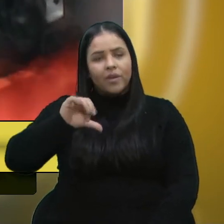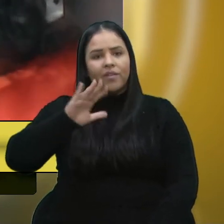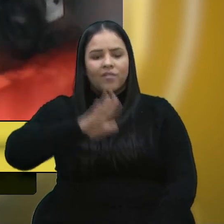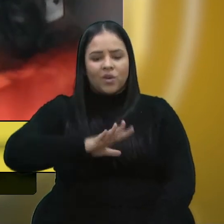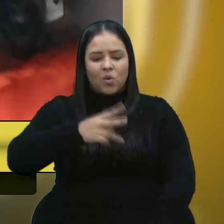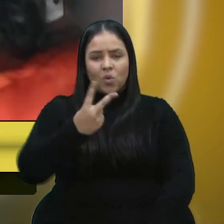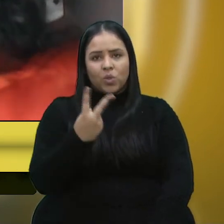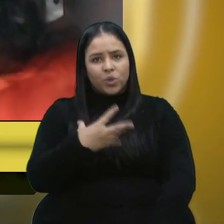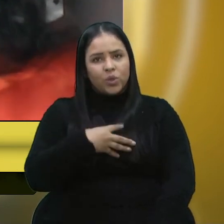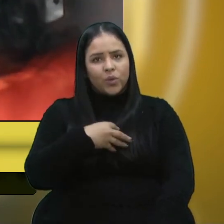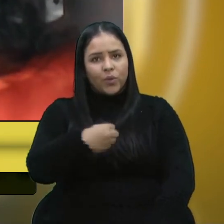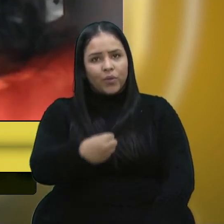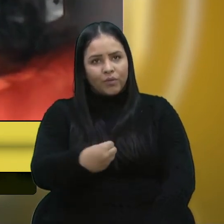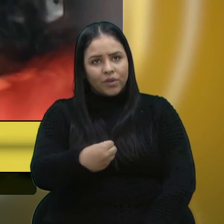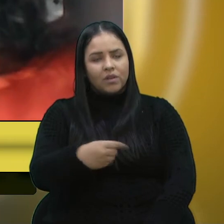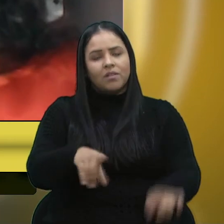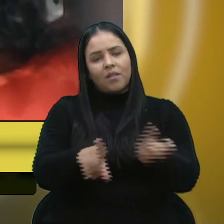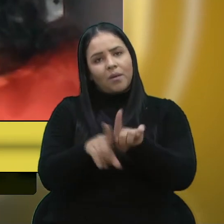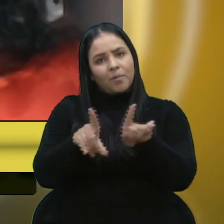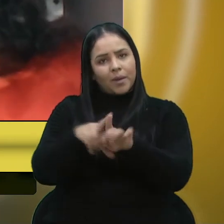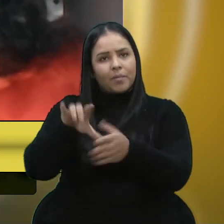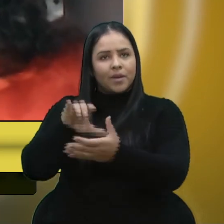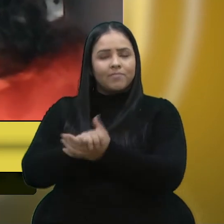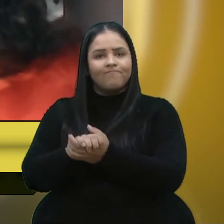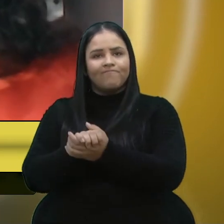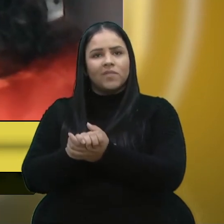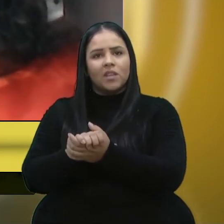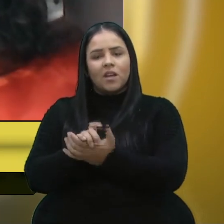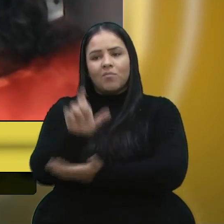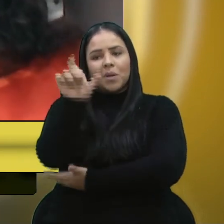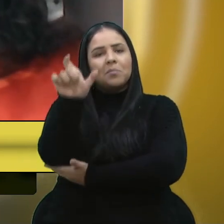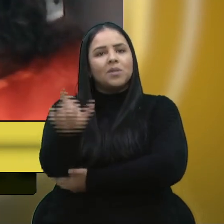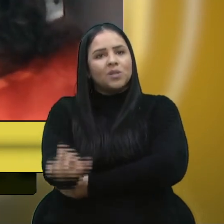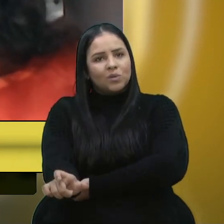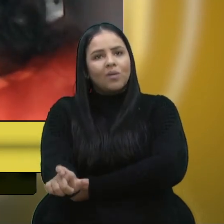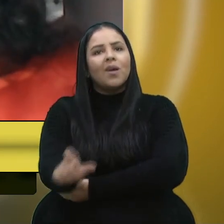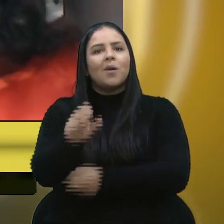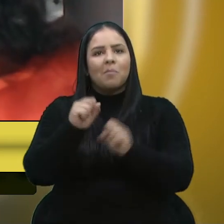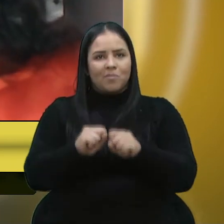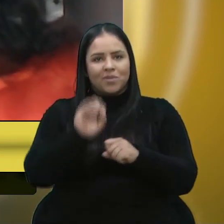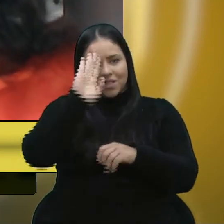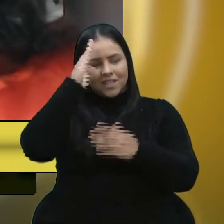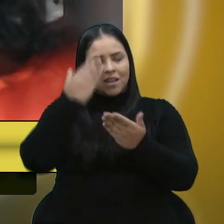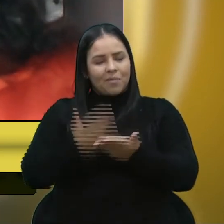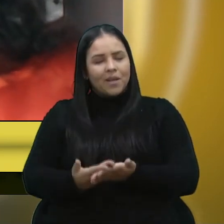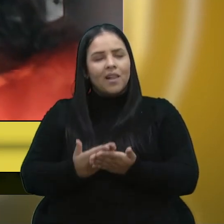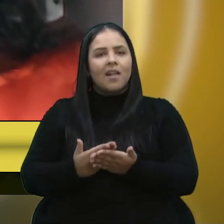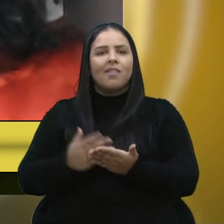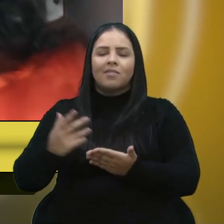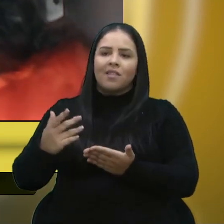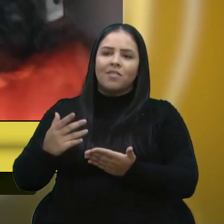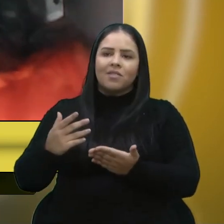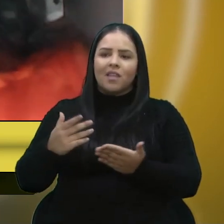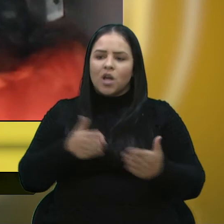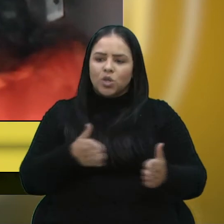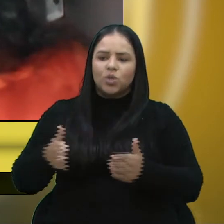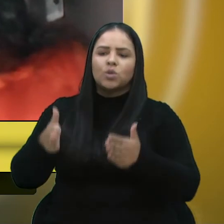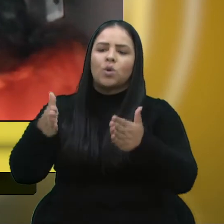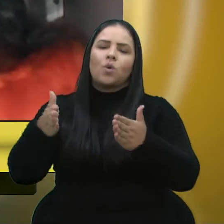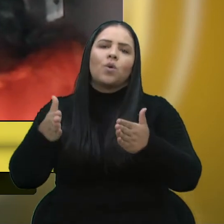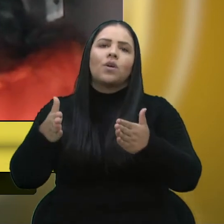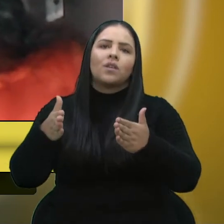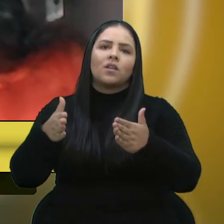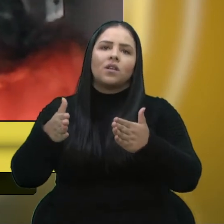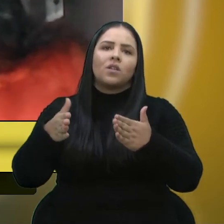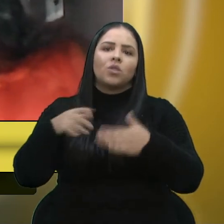e também o marido. Uma pessoa que, com certeza, pela sua trajetória, fez história, e